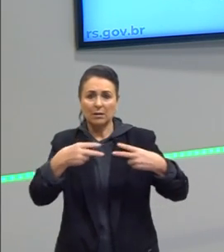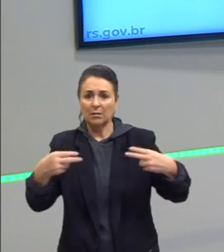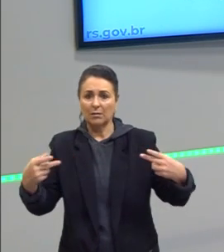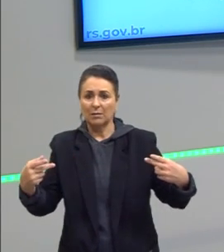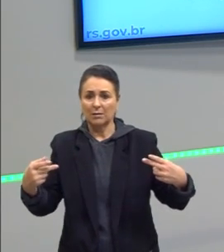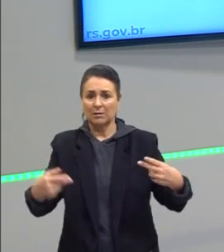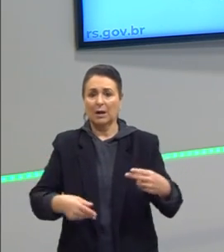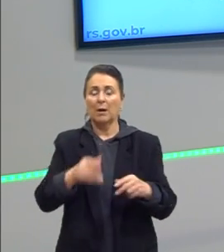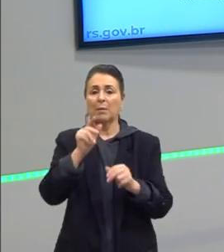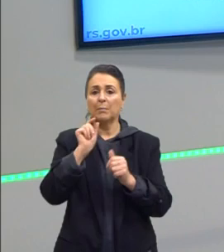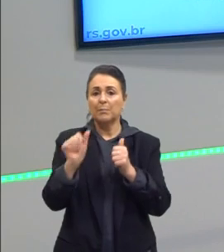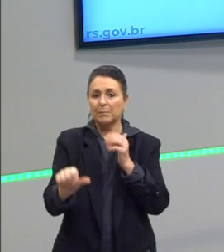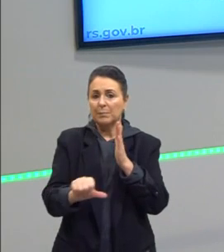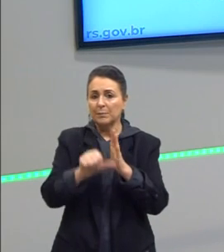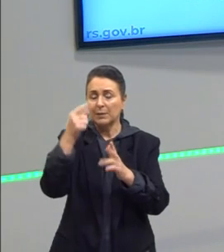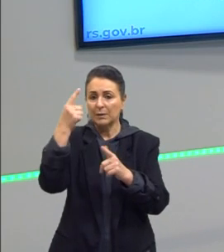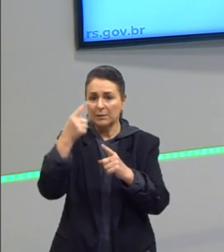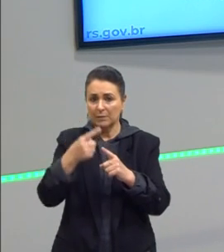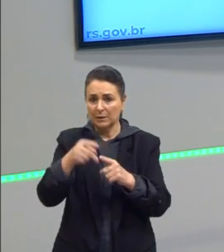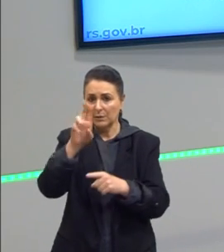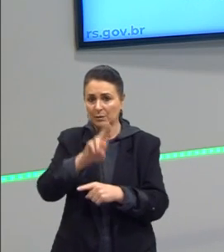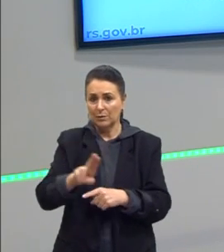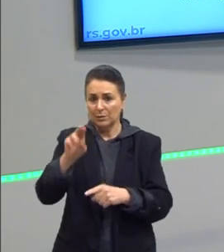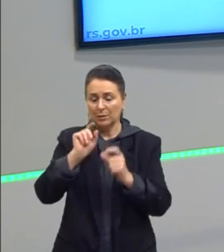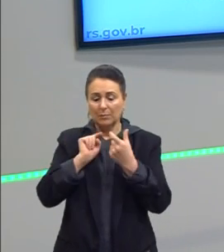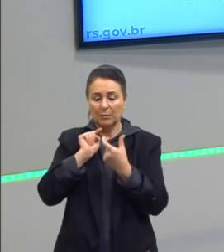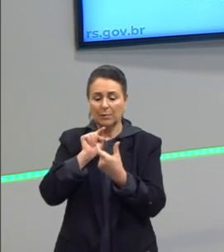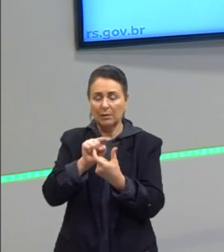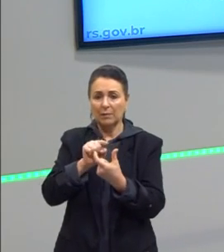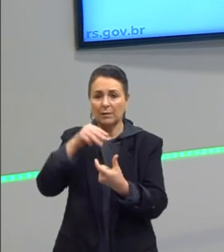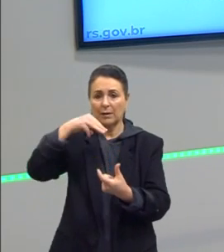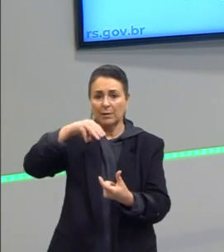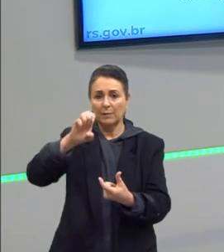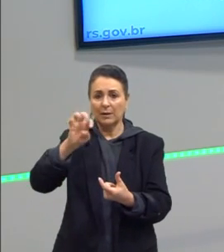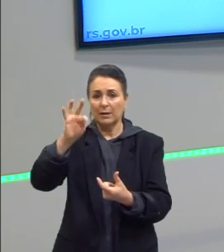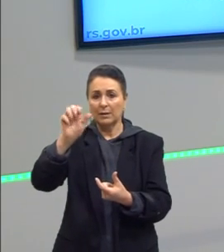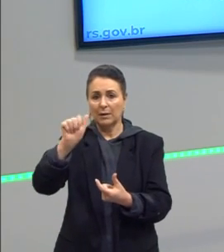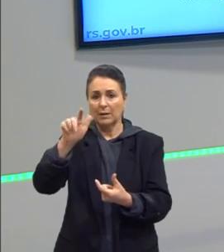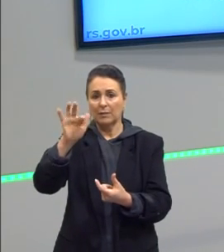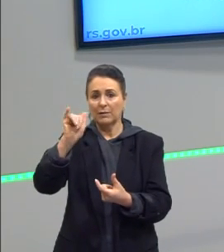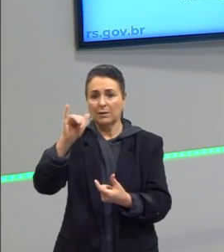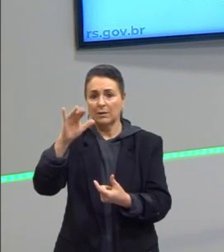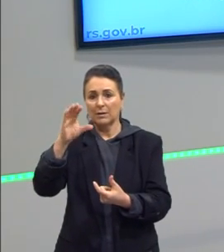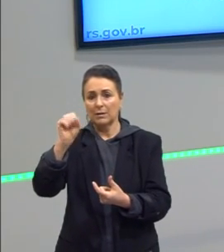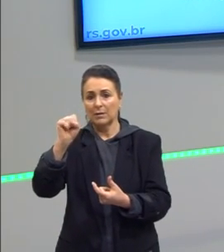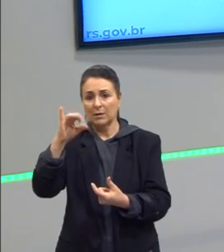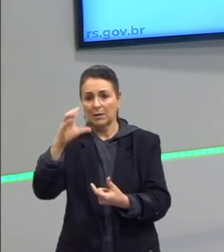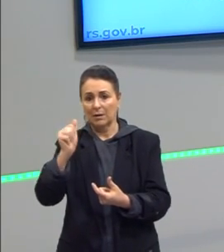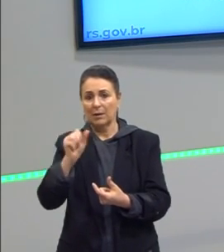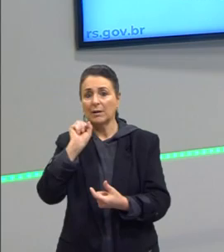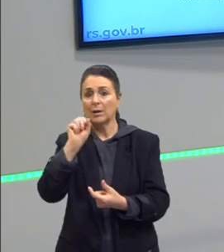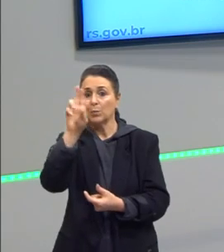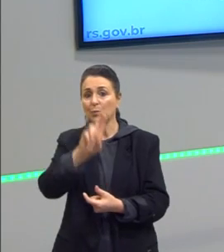palavra metafísica. Não foi Platão. Quem usa a palavra metafísica, por primeiro, é o Aristóteles. Só que o